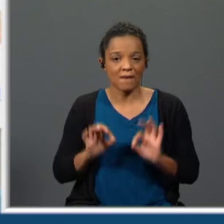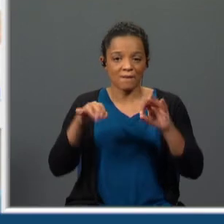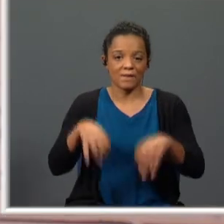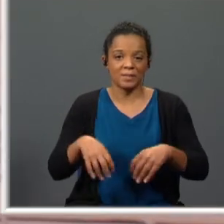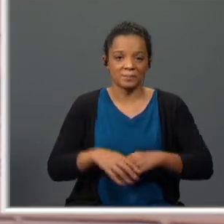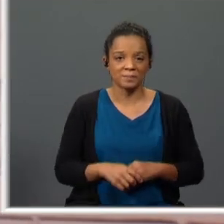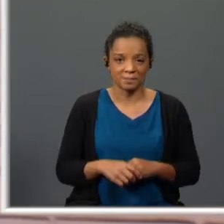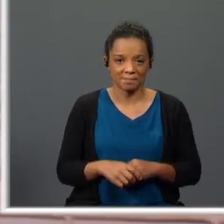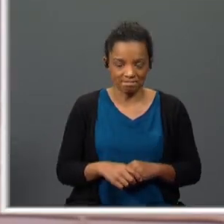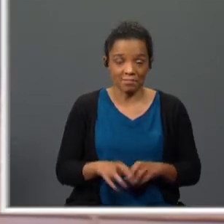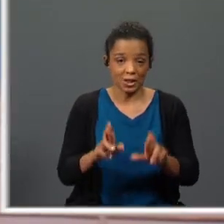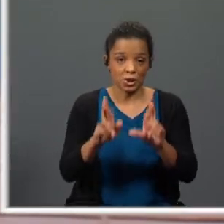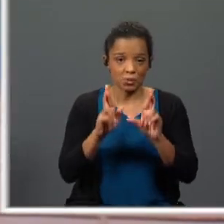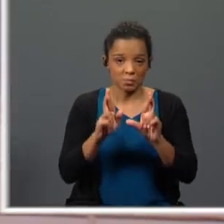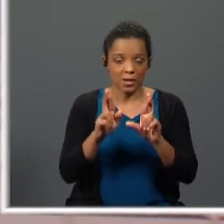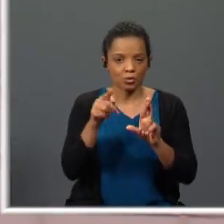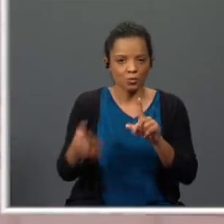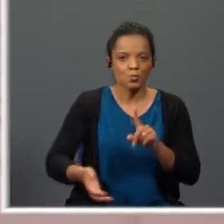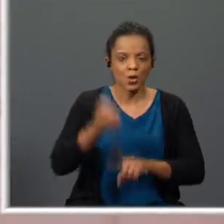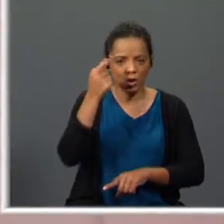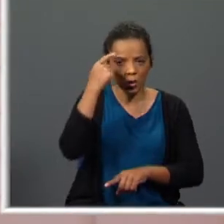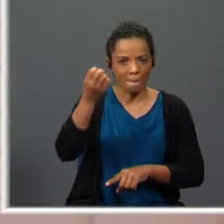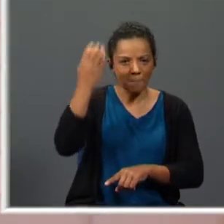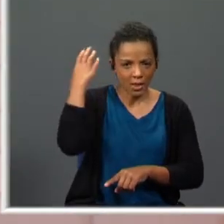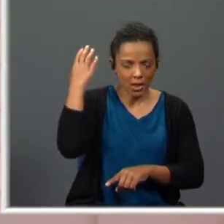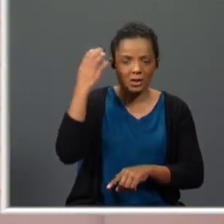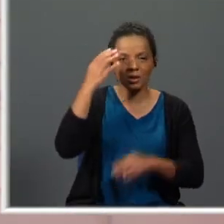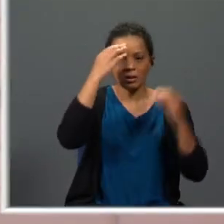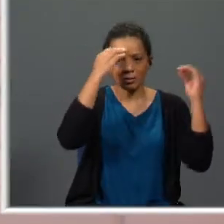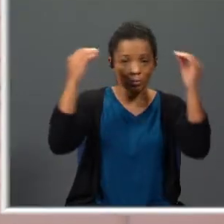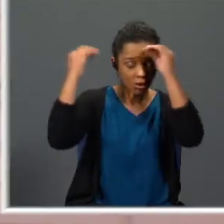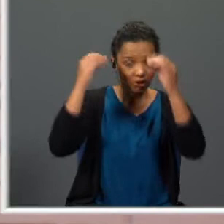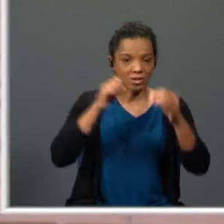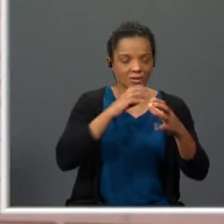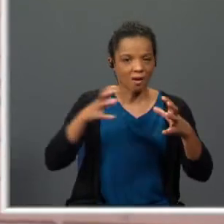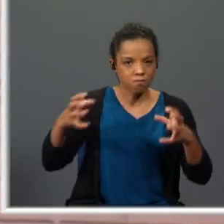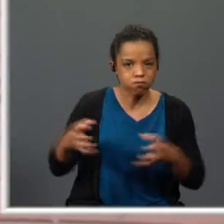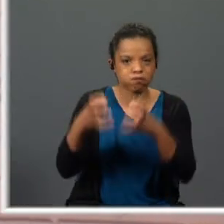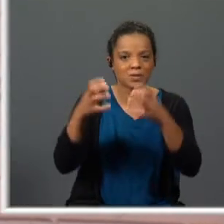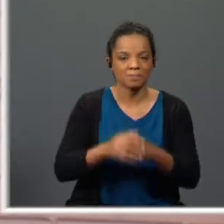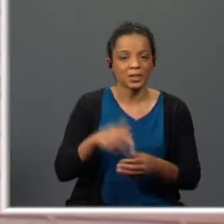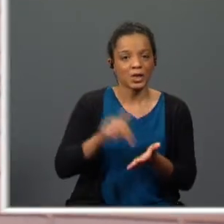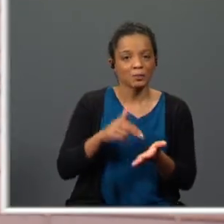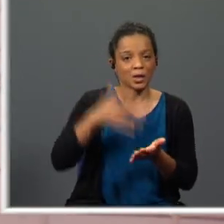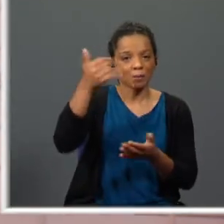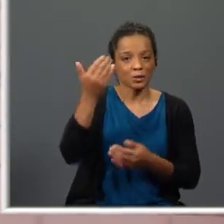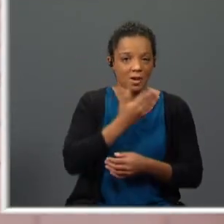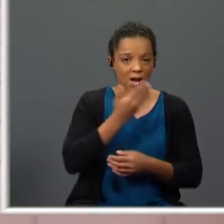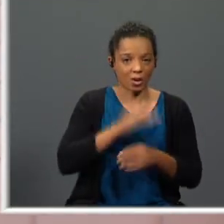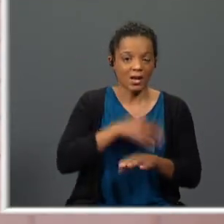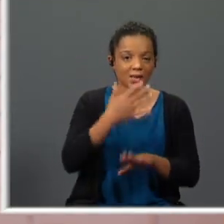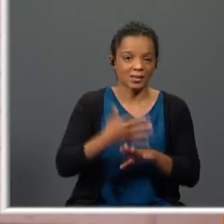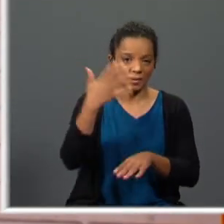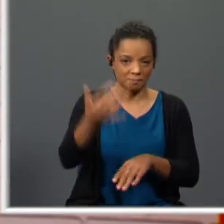ao fim espero que tenhas conseguido compreender esta personagem tão polémica fica à tua espera para o próximo bloco